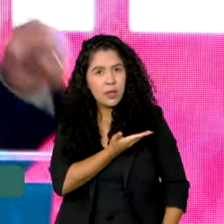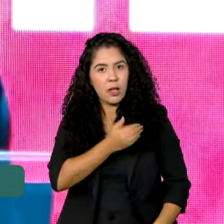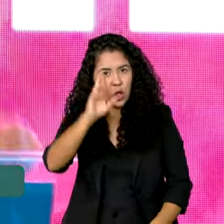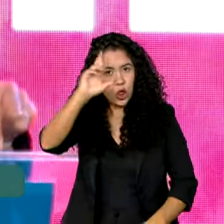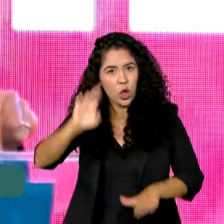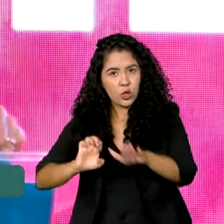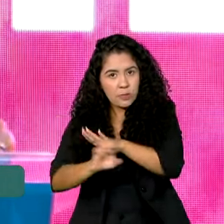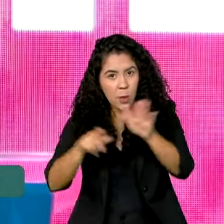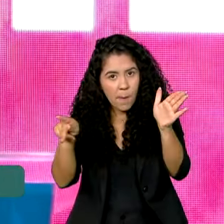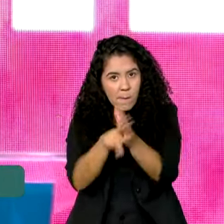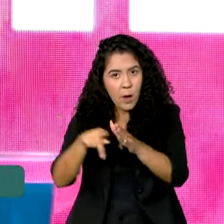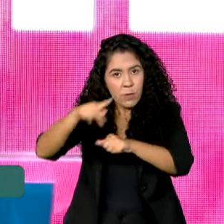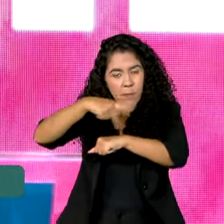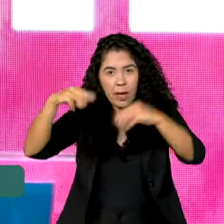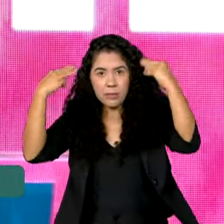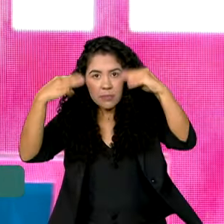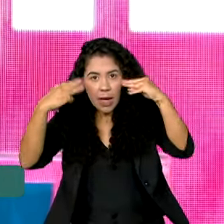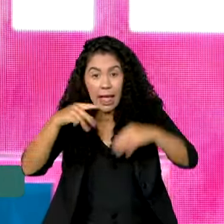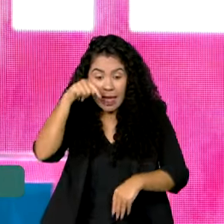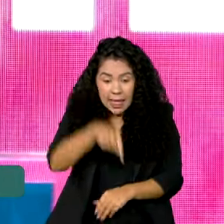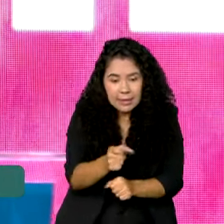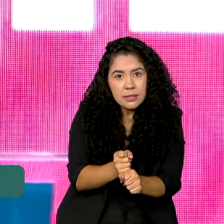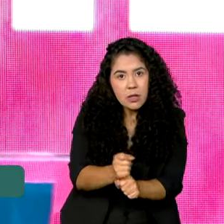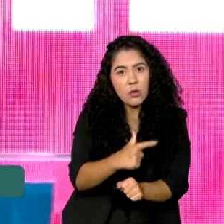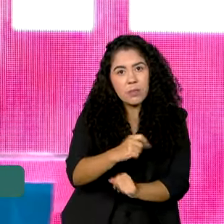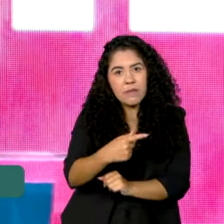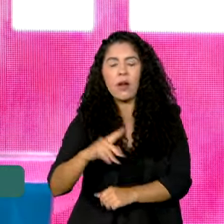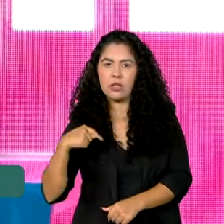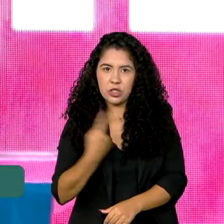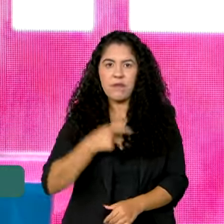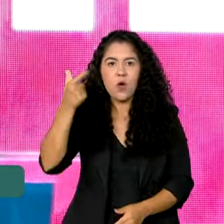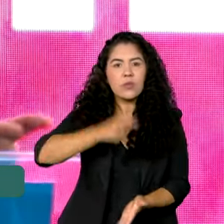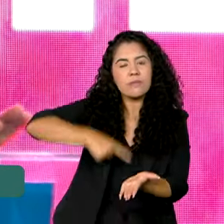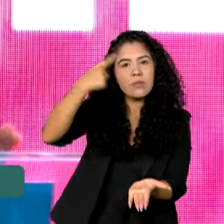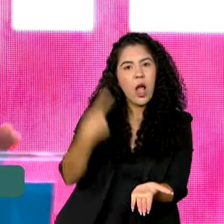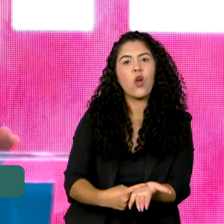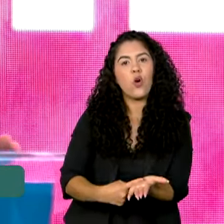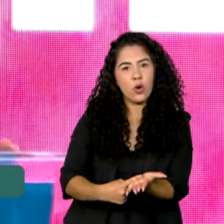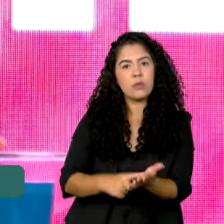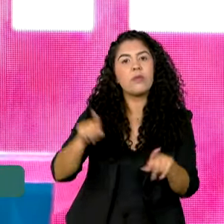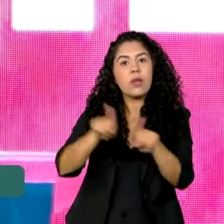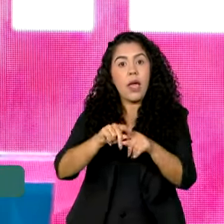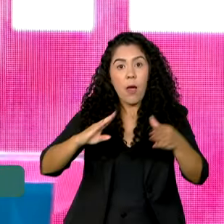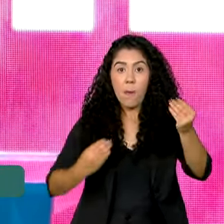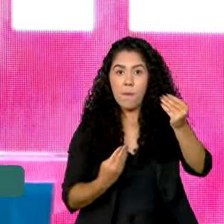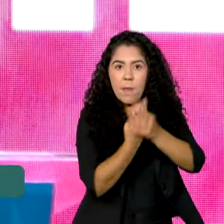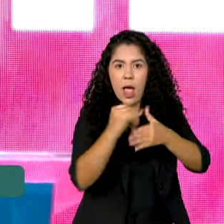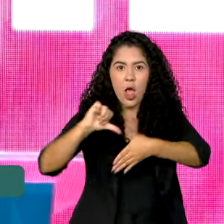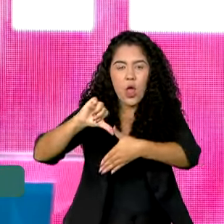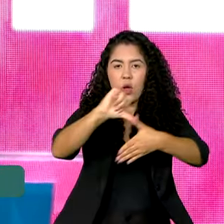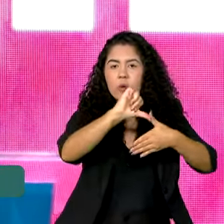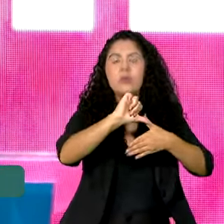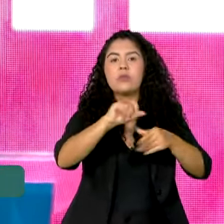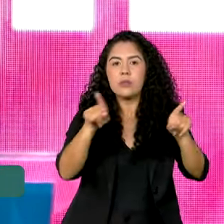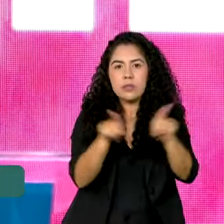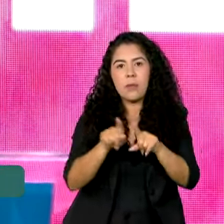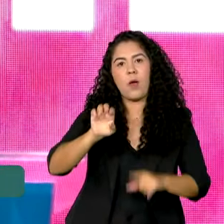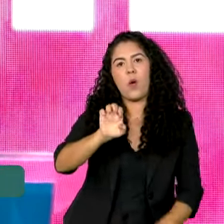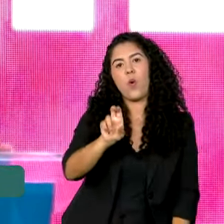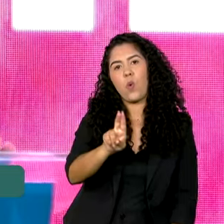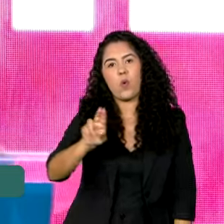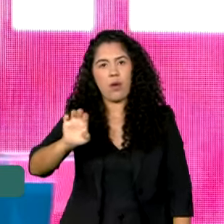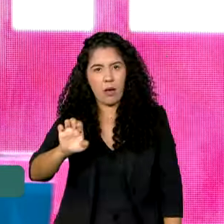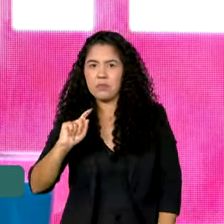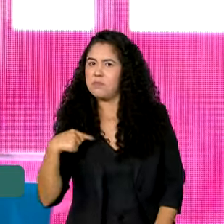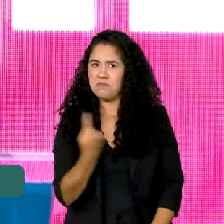ano, se Deus quiser, nós vamos fechar o acordo Mercosul e União Europeia. Está pronto e o Brasil está pronto